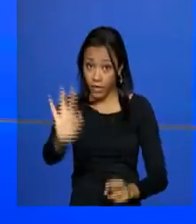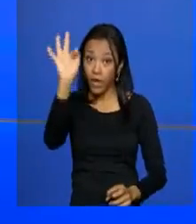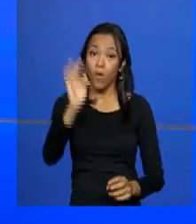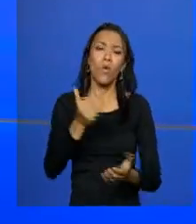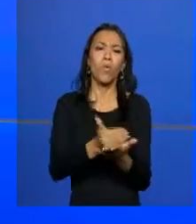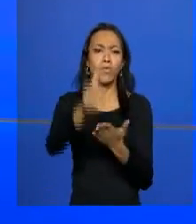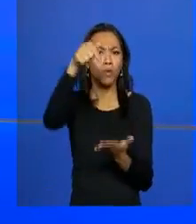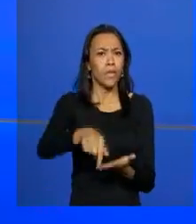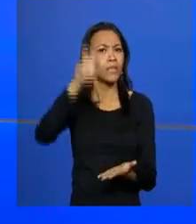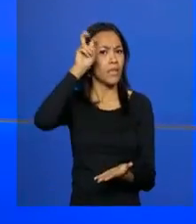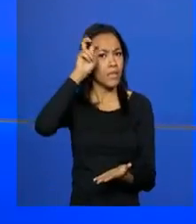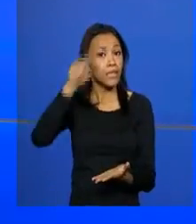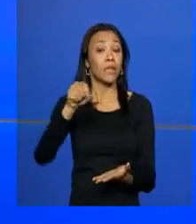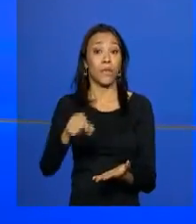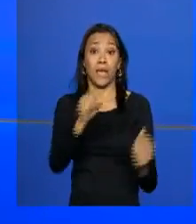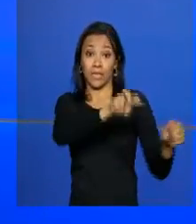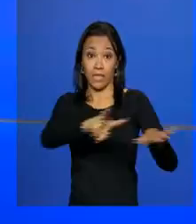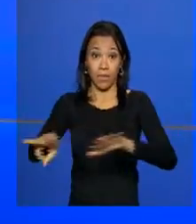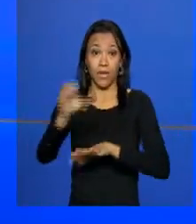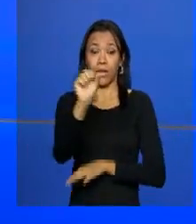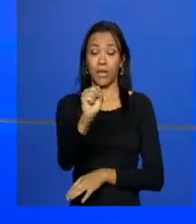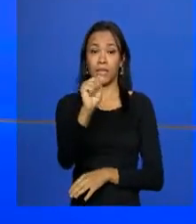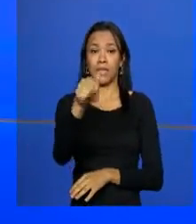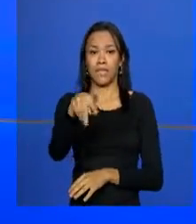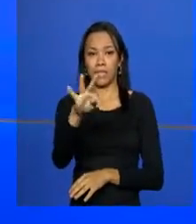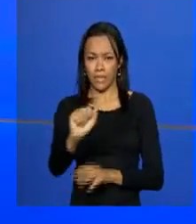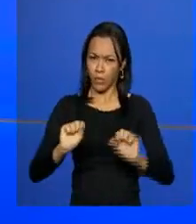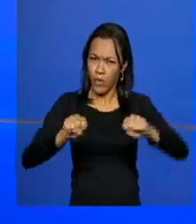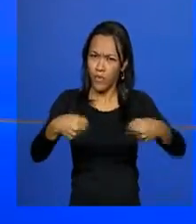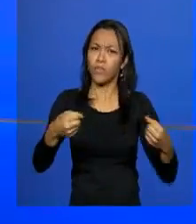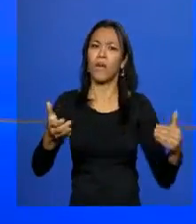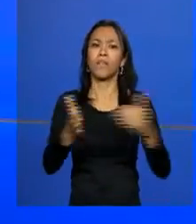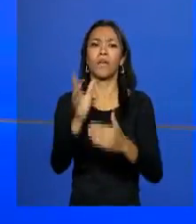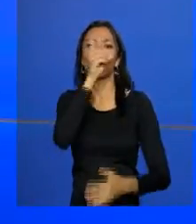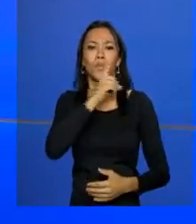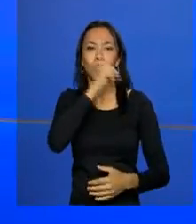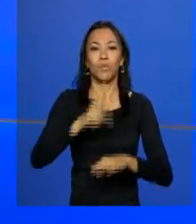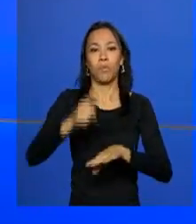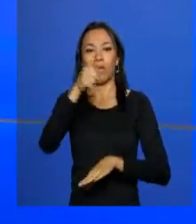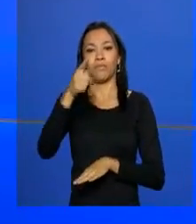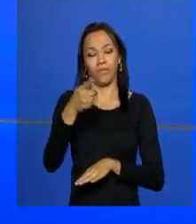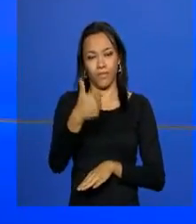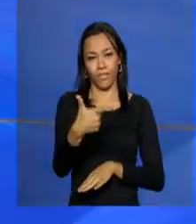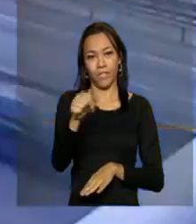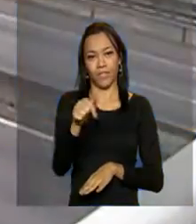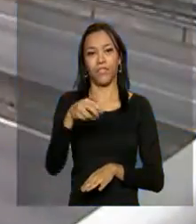nesta quinta-feira a Operação Semana Santa. O reforço no policiamento vai até o domingo de Páscoa, dia 27 de março.